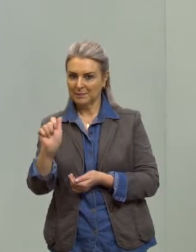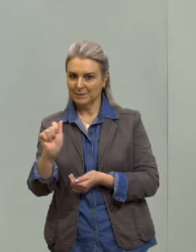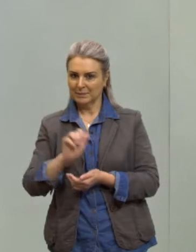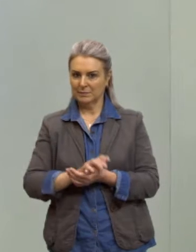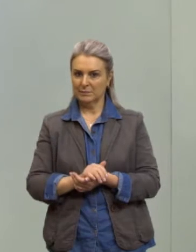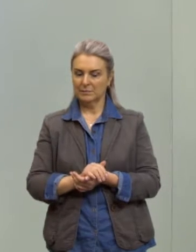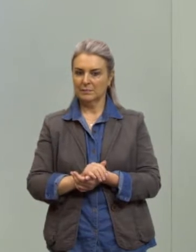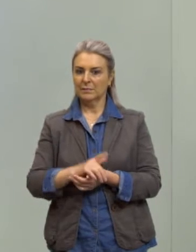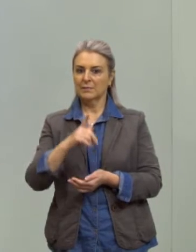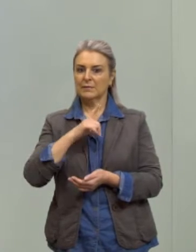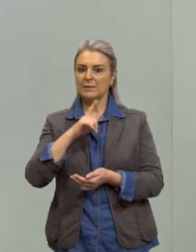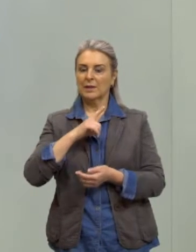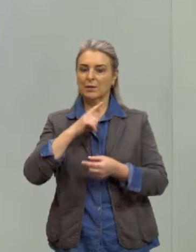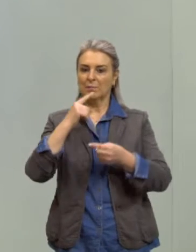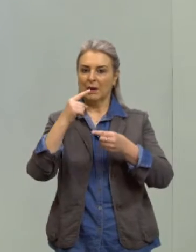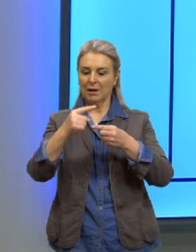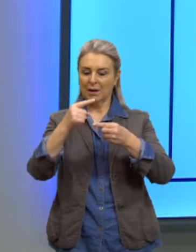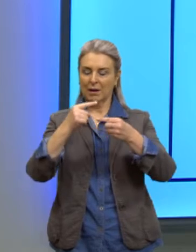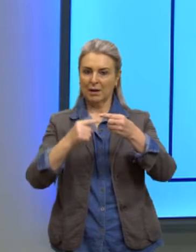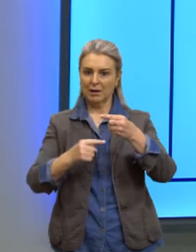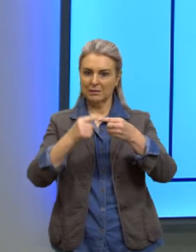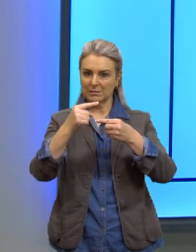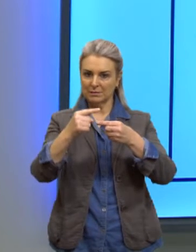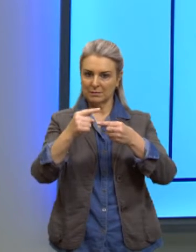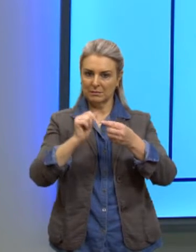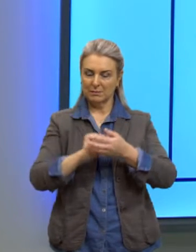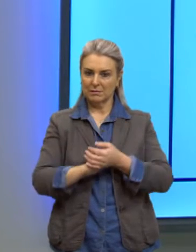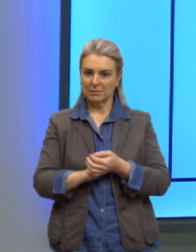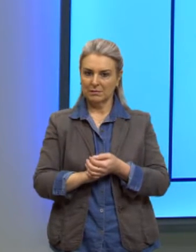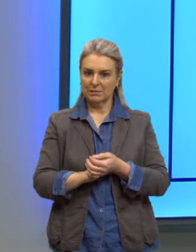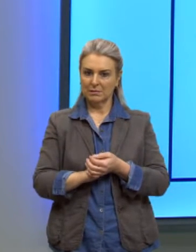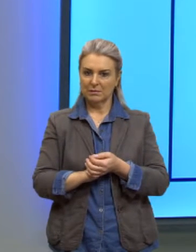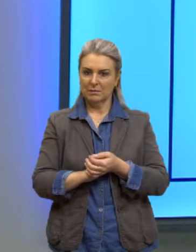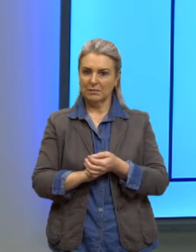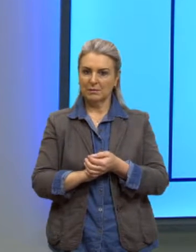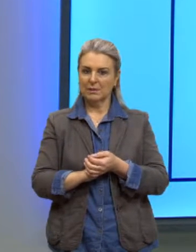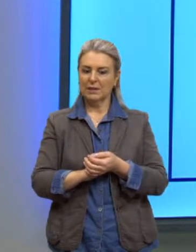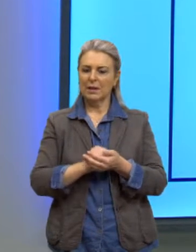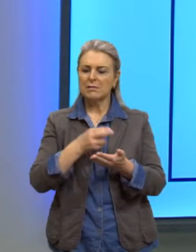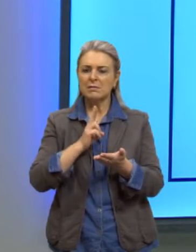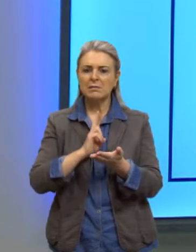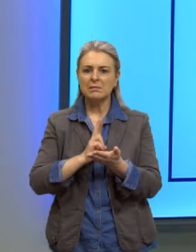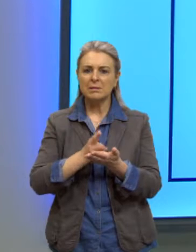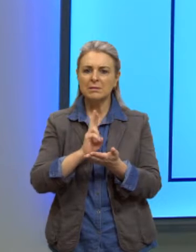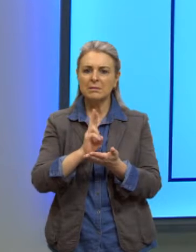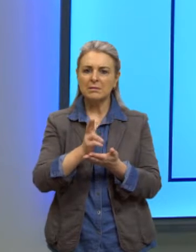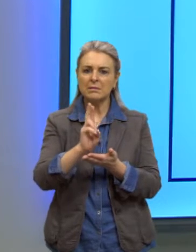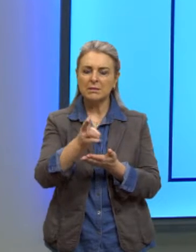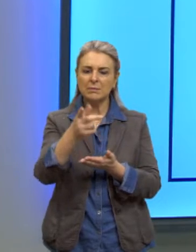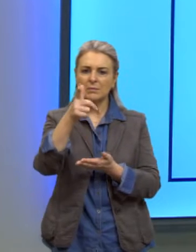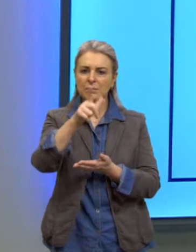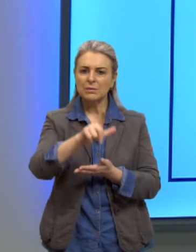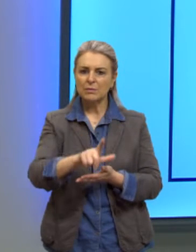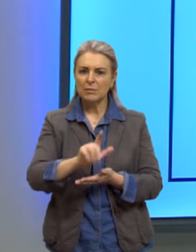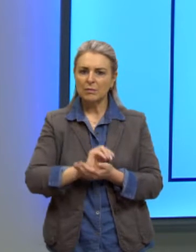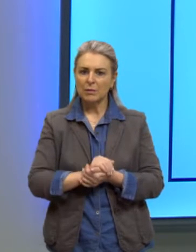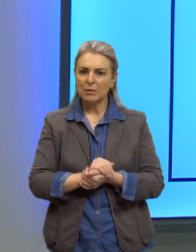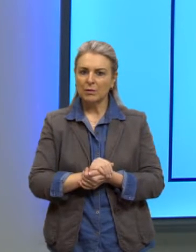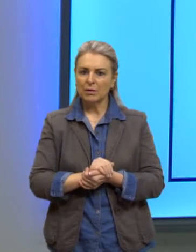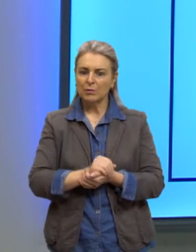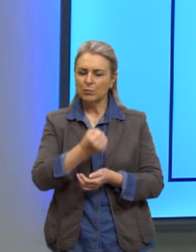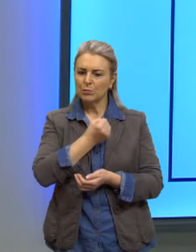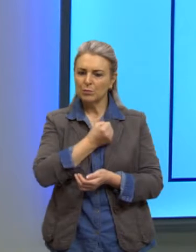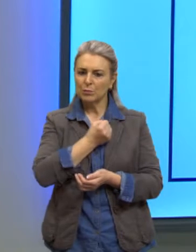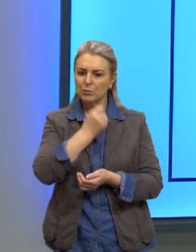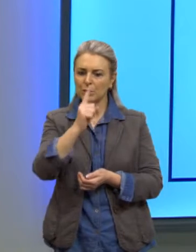uma razão, certo? Que razão? O que é isso? É essa constante que se repete de um termo para o outro da